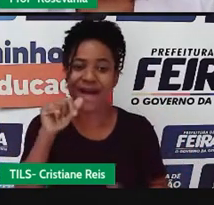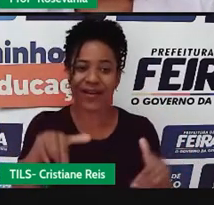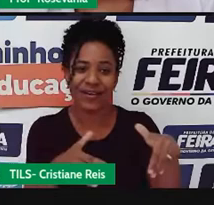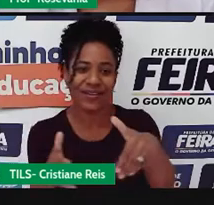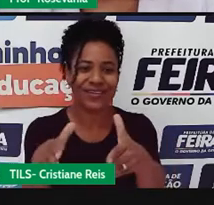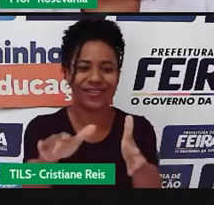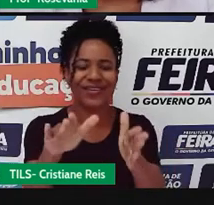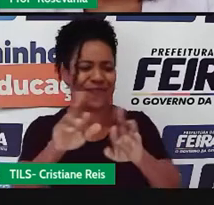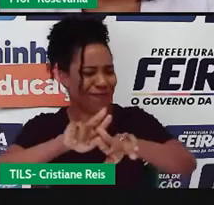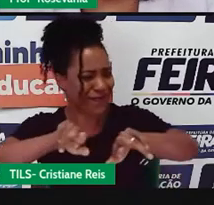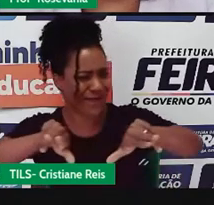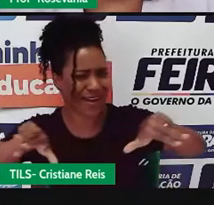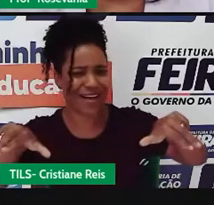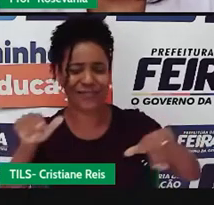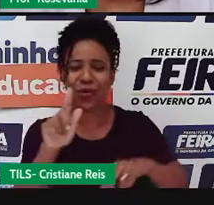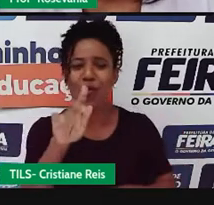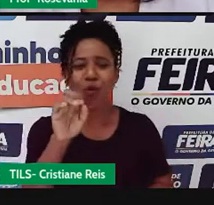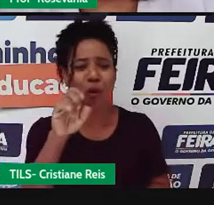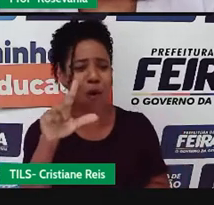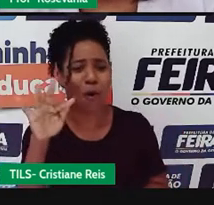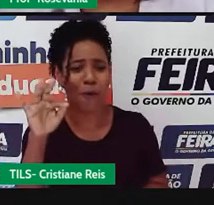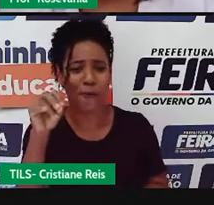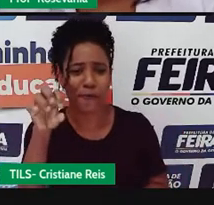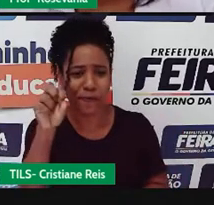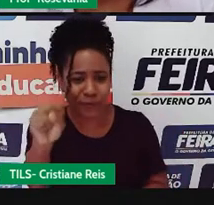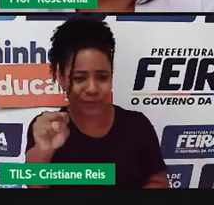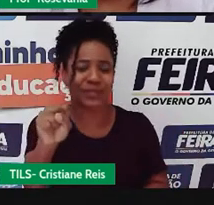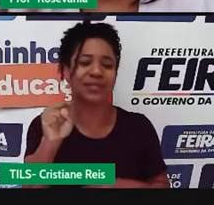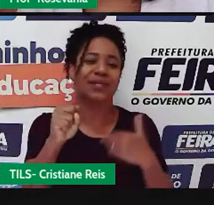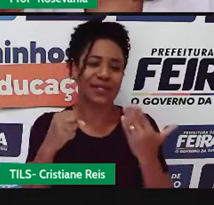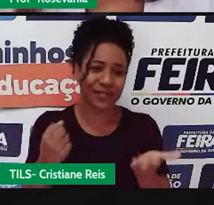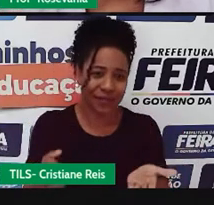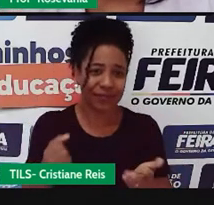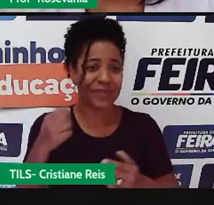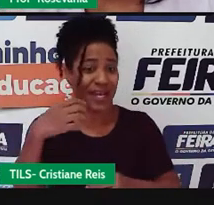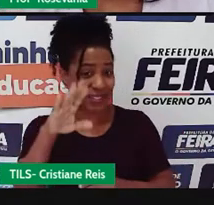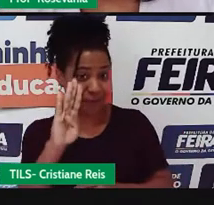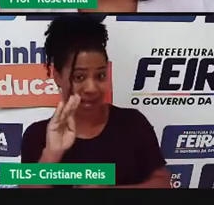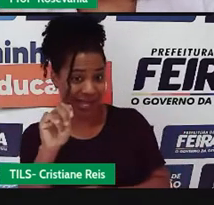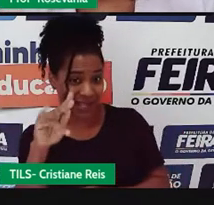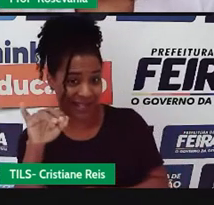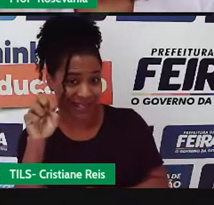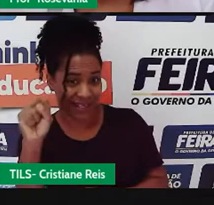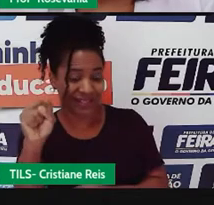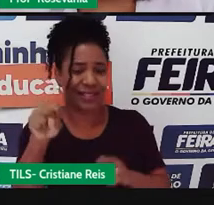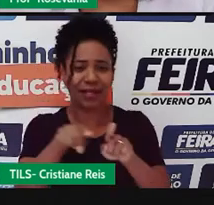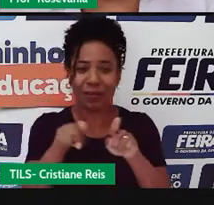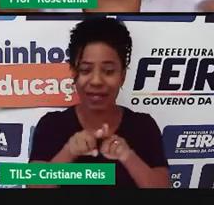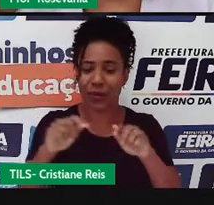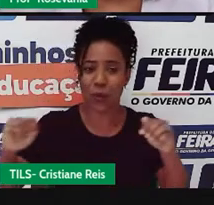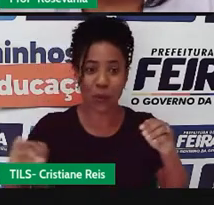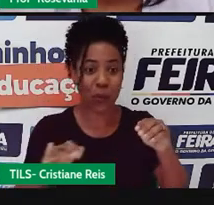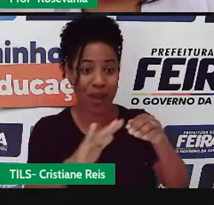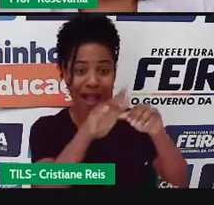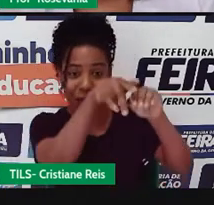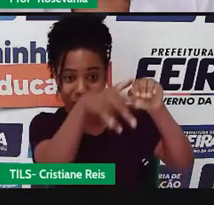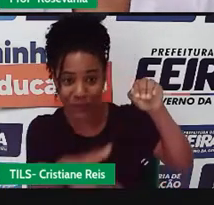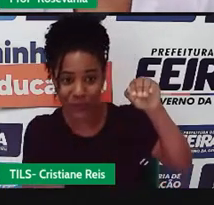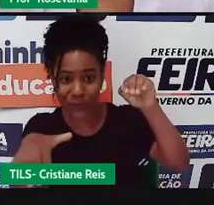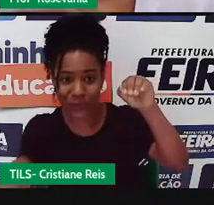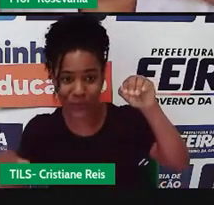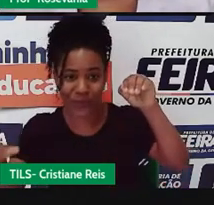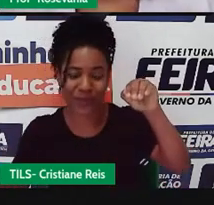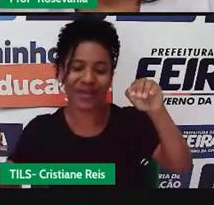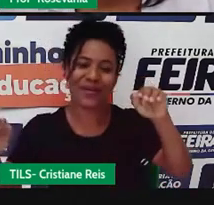arquipélagos, golfos, baías, cataratas, usinas hidrelétricas, barragens, igarapés, né?